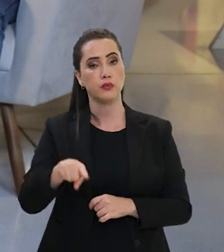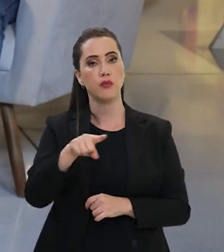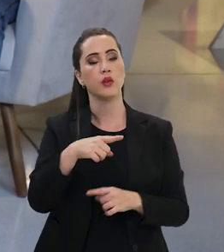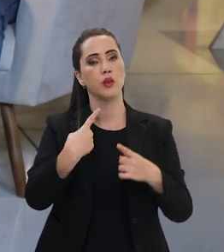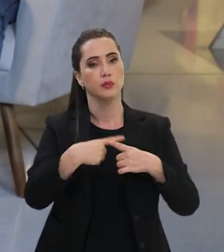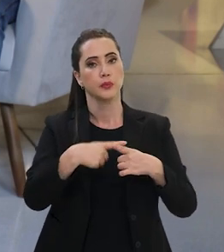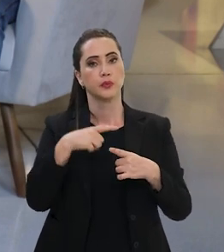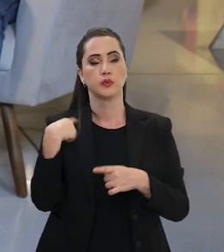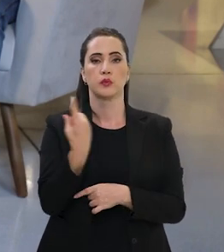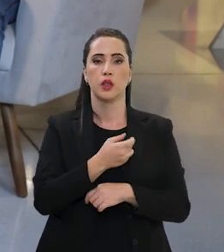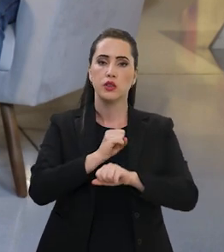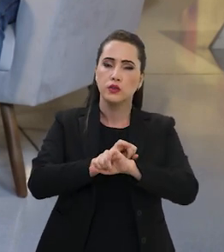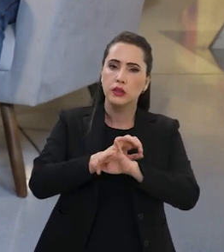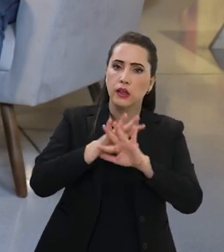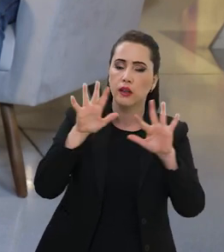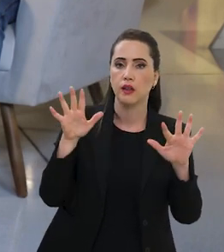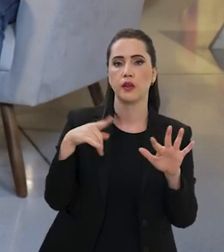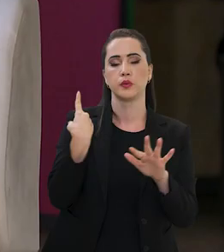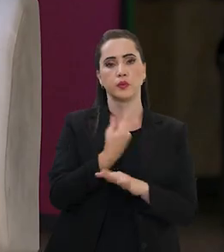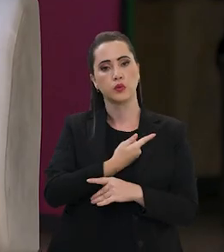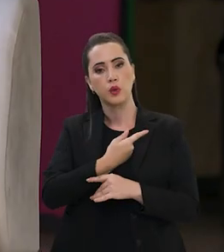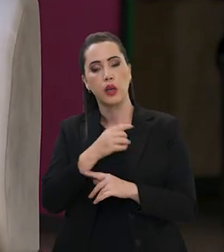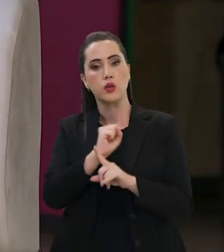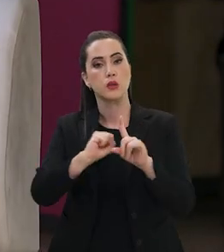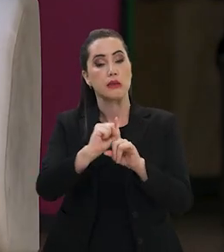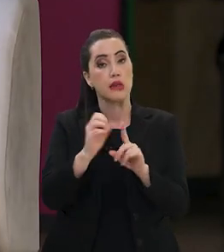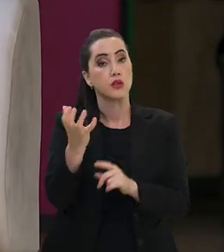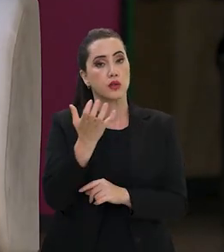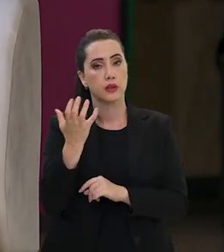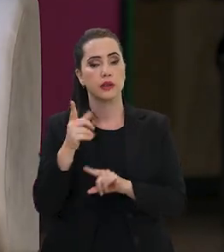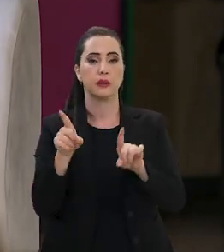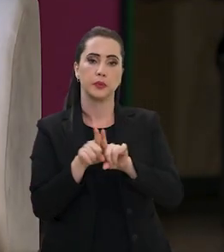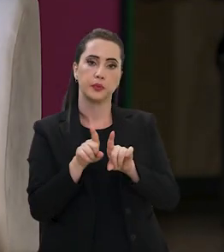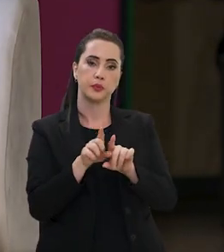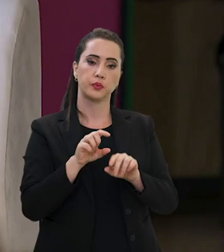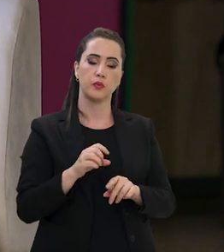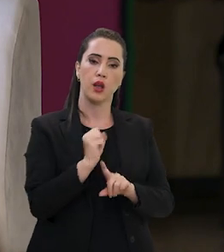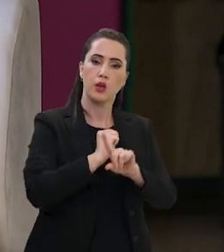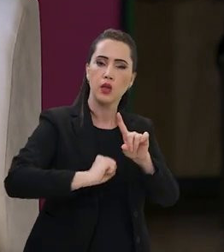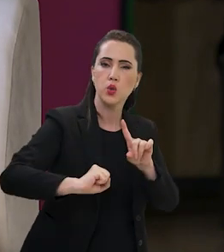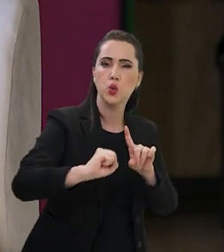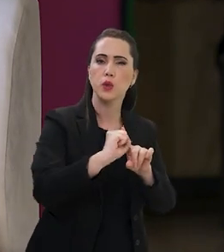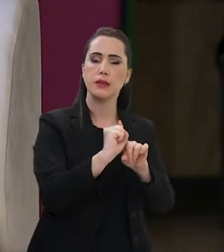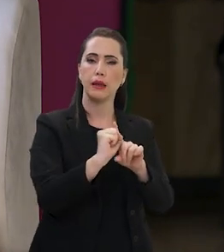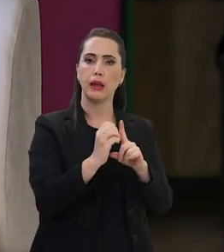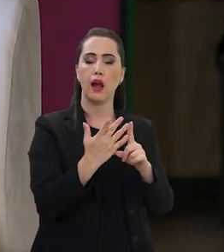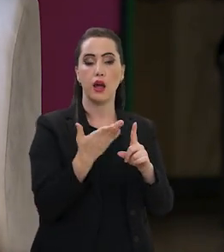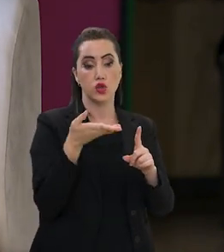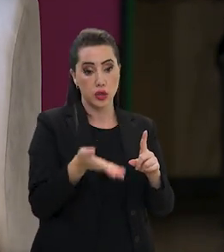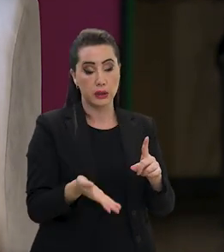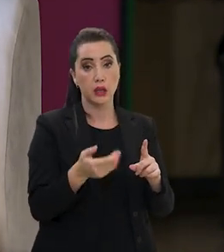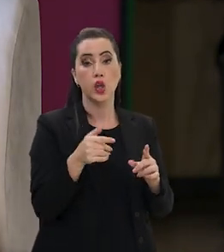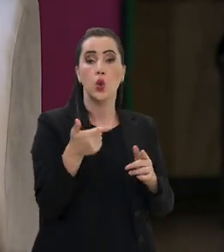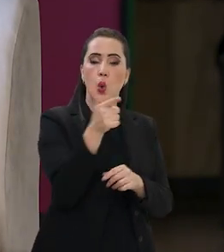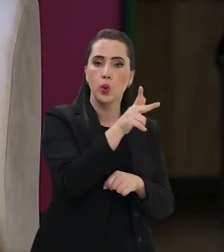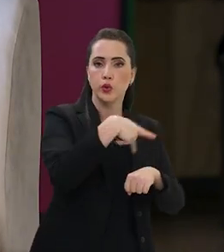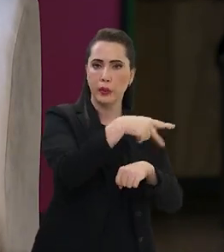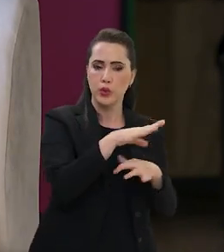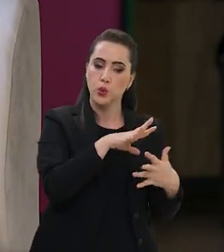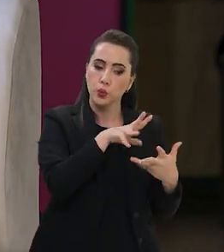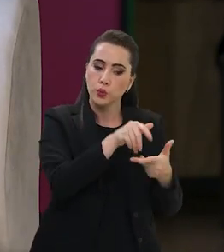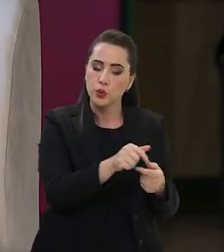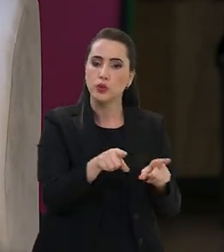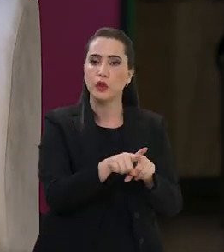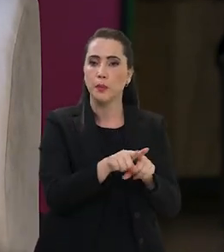está muito claro também o grau de imbricação na nossa sociedade. Uma sociedade, os países do mundo, como um todo